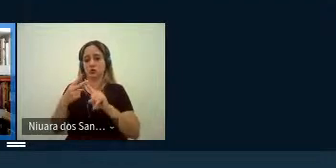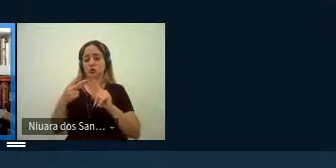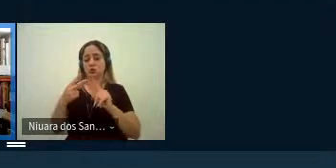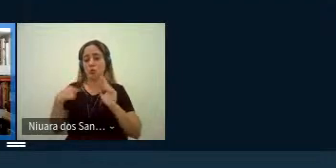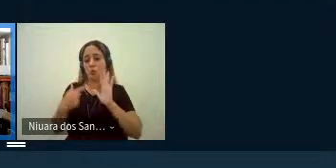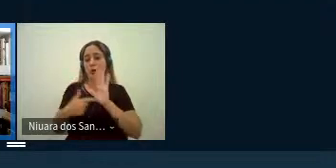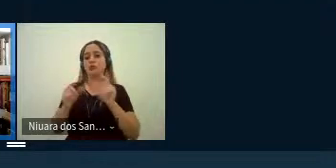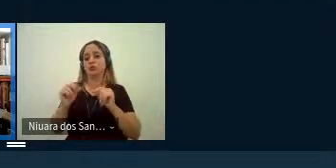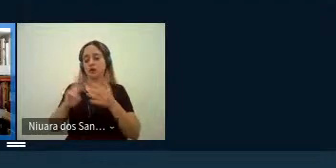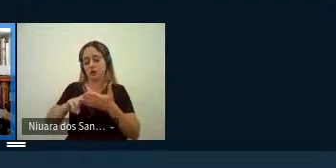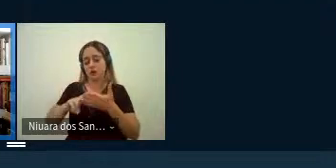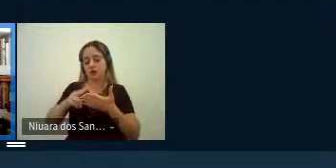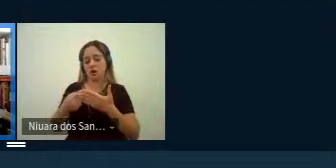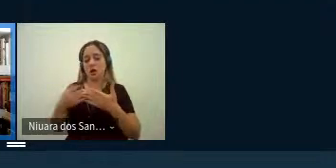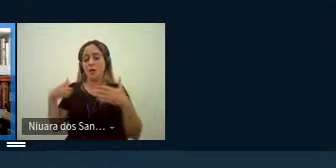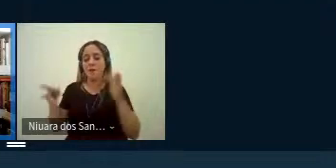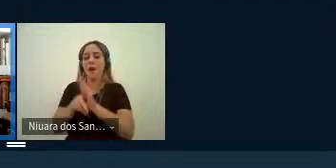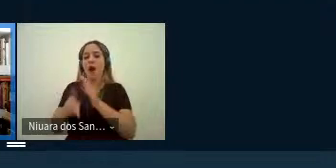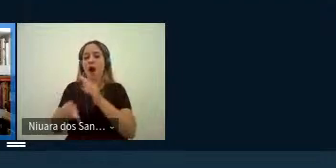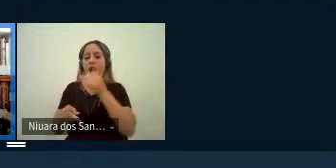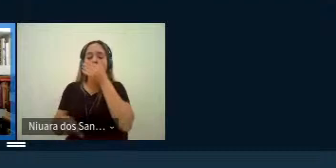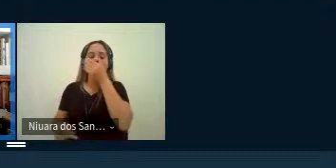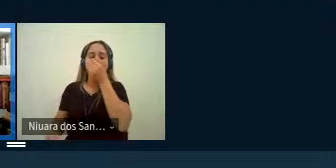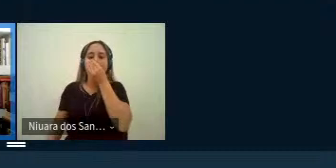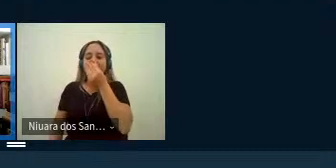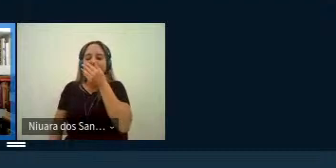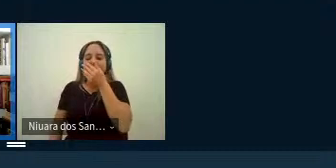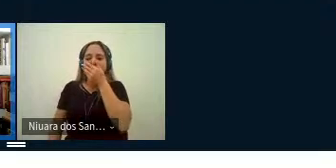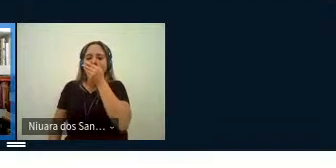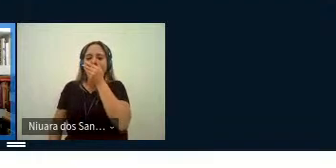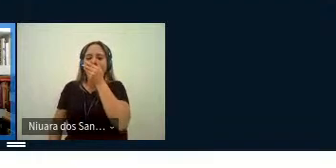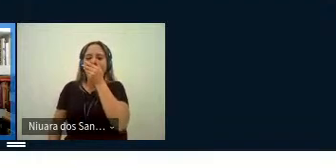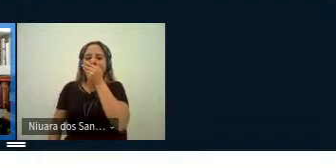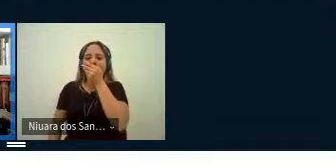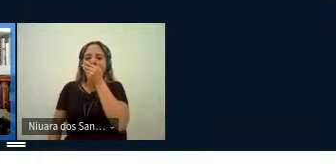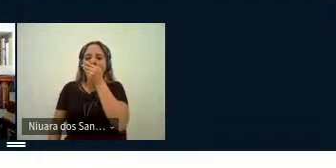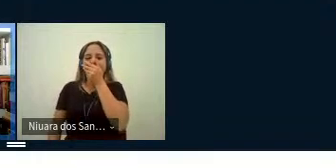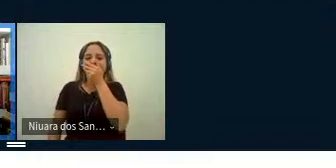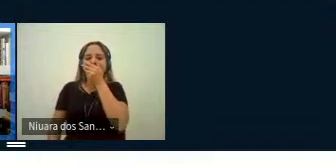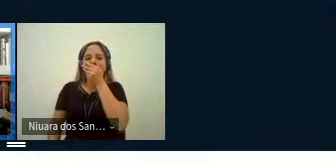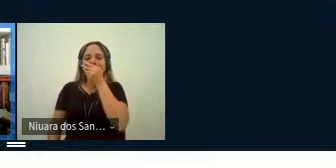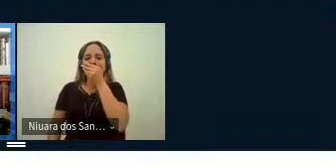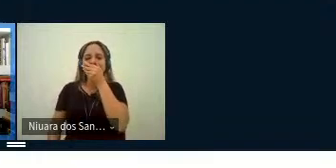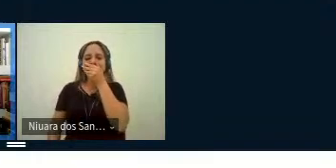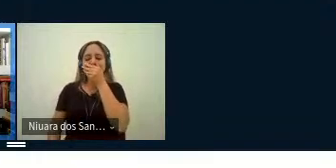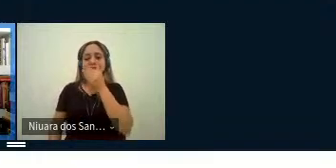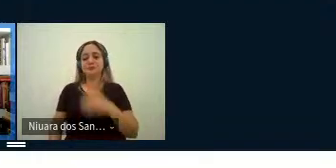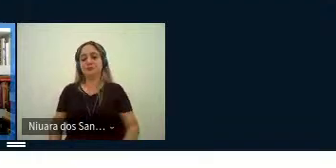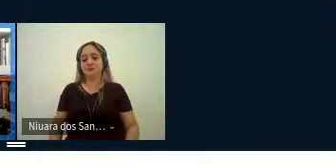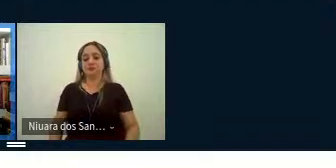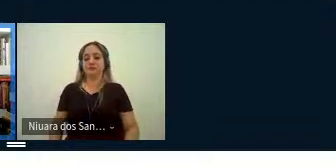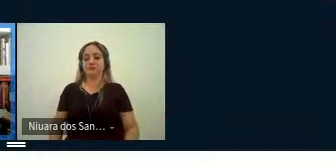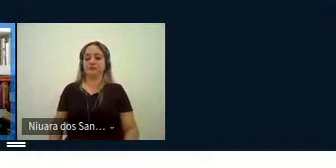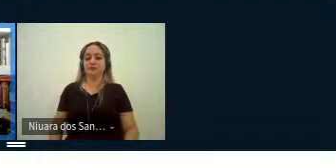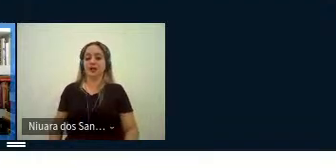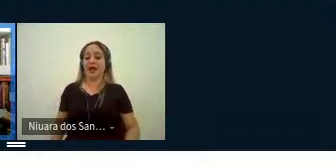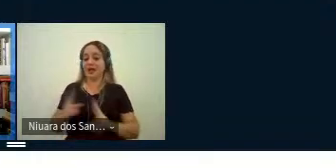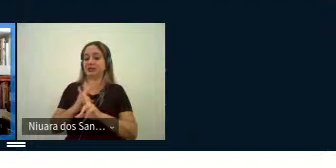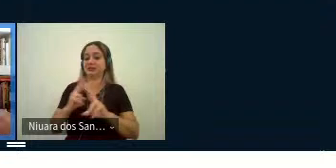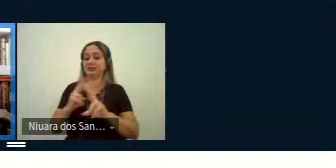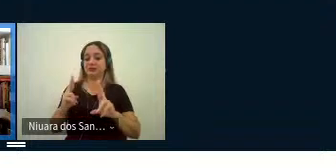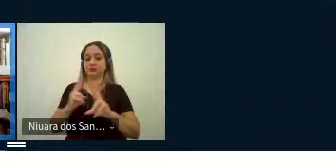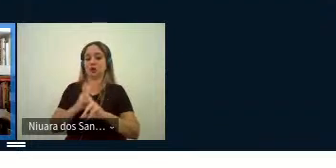acerca da tradução que sejam né quais sejam a vai enfatizar então uma relação